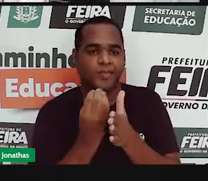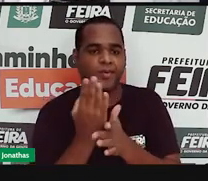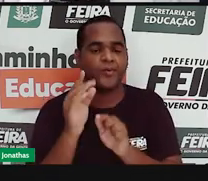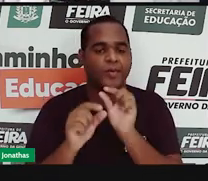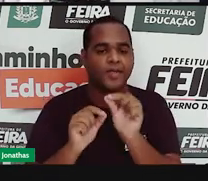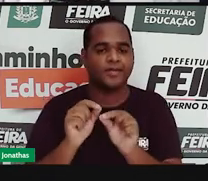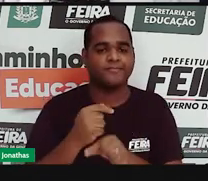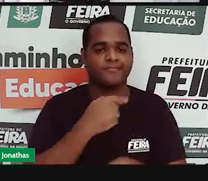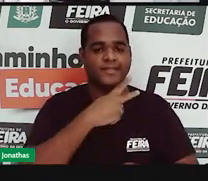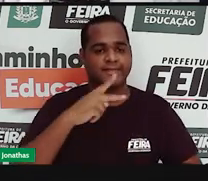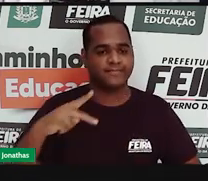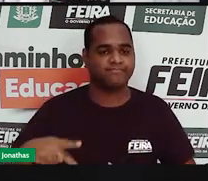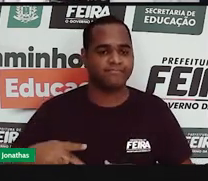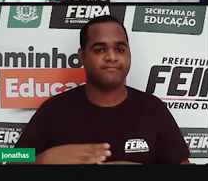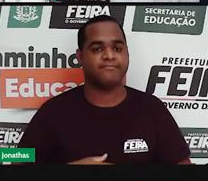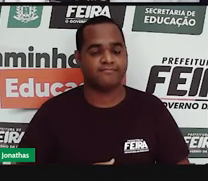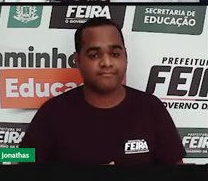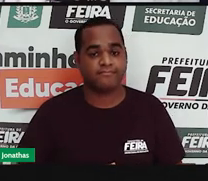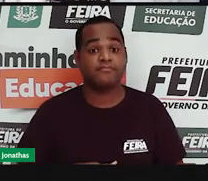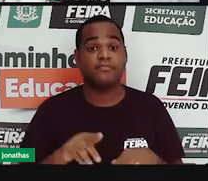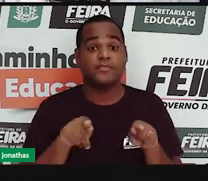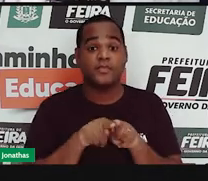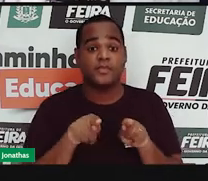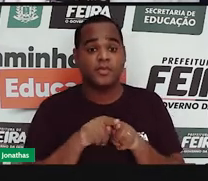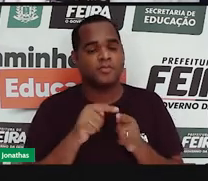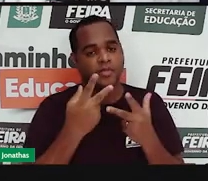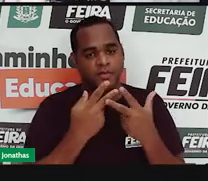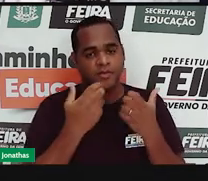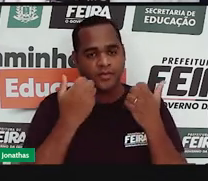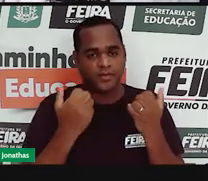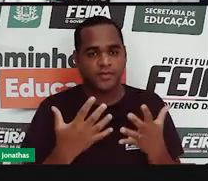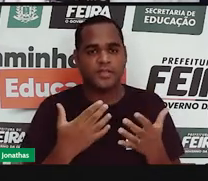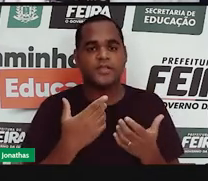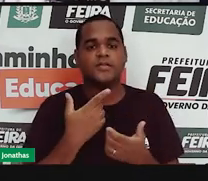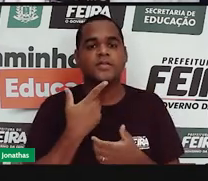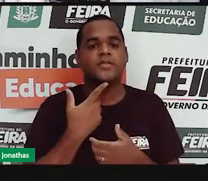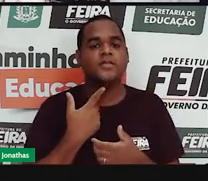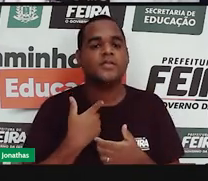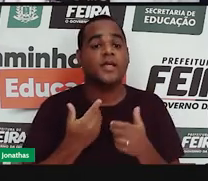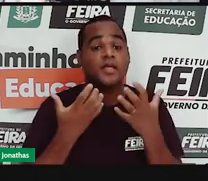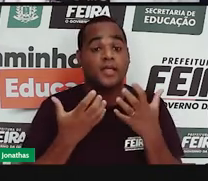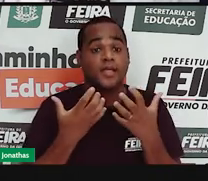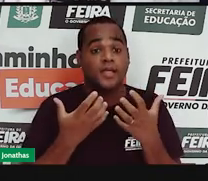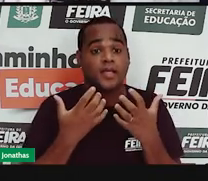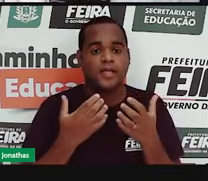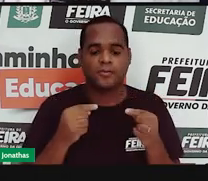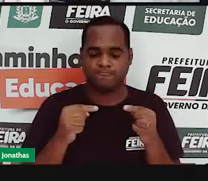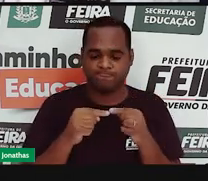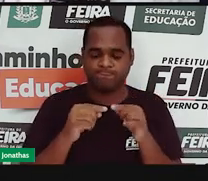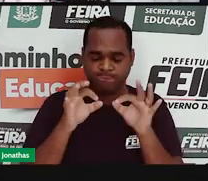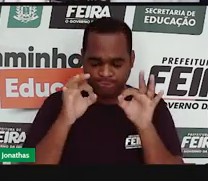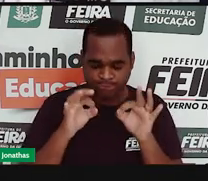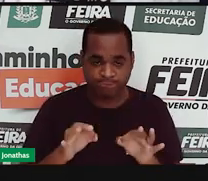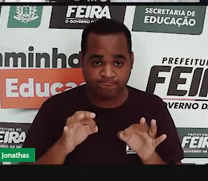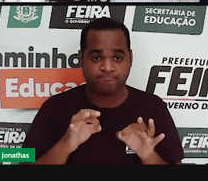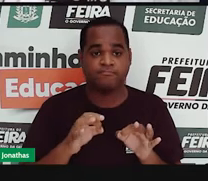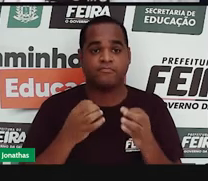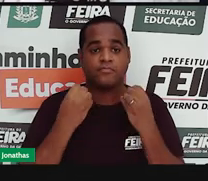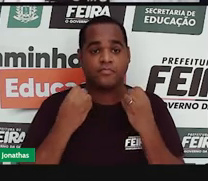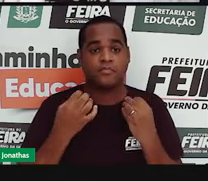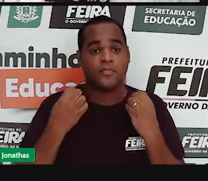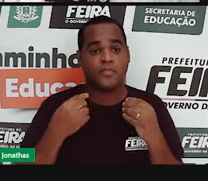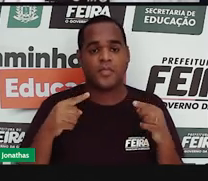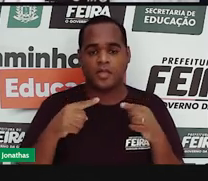elite aqui no Brasil não desejava isso, desejava manter a unidade. E precisava de um